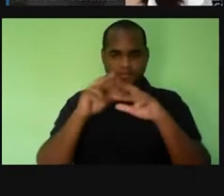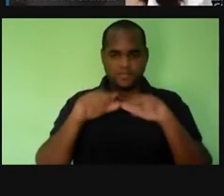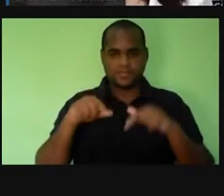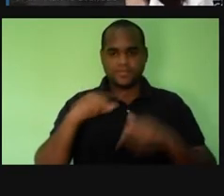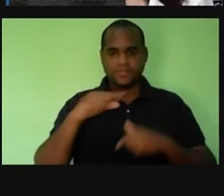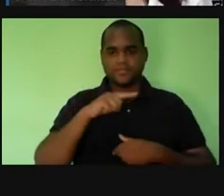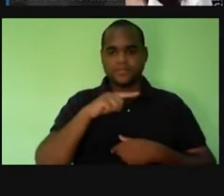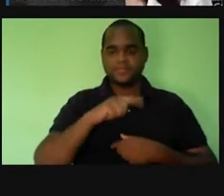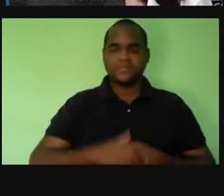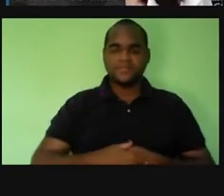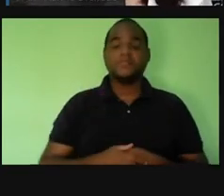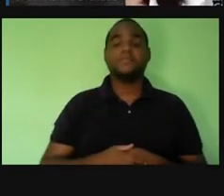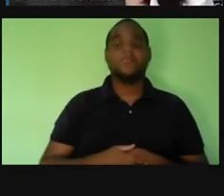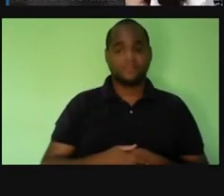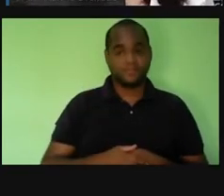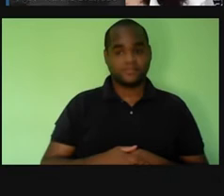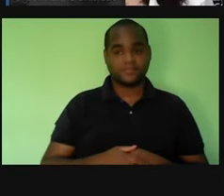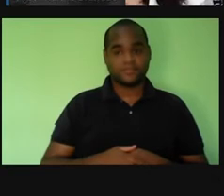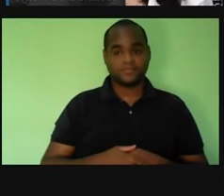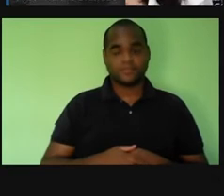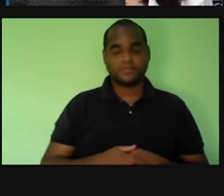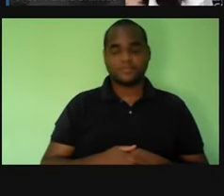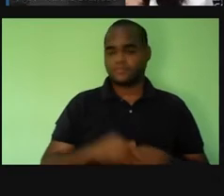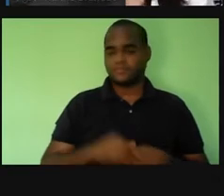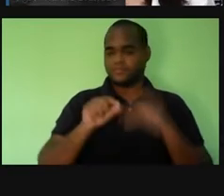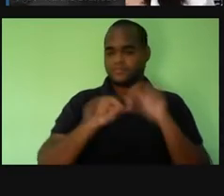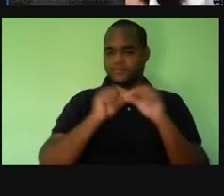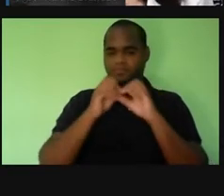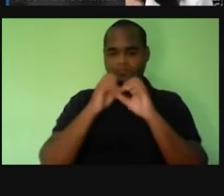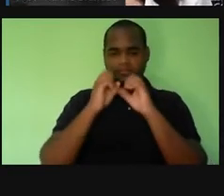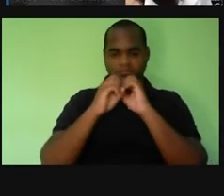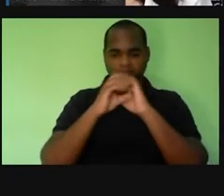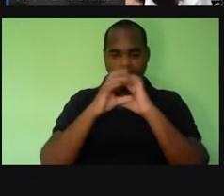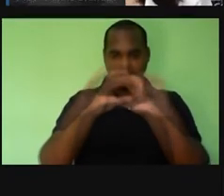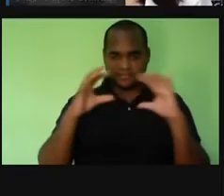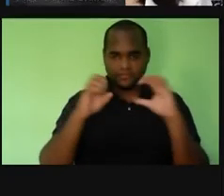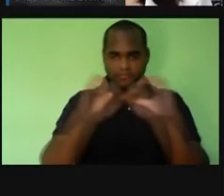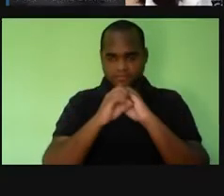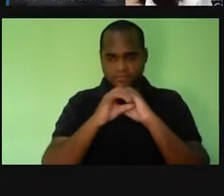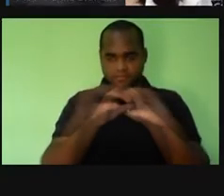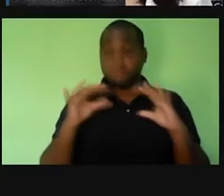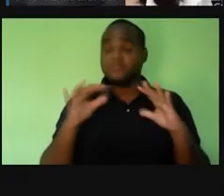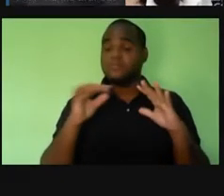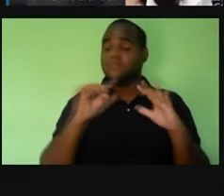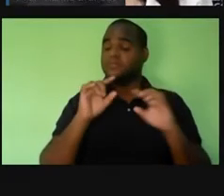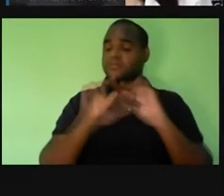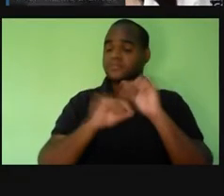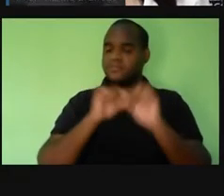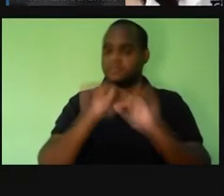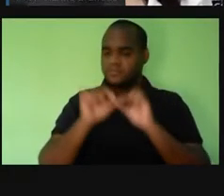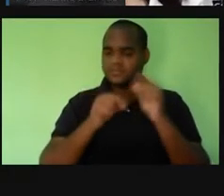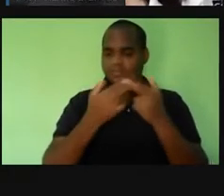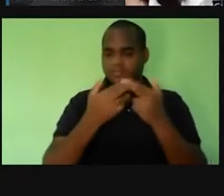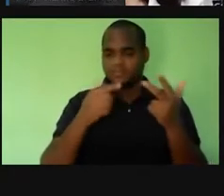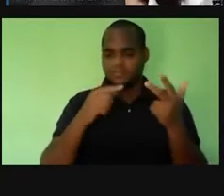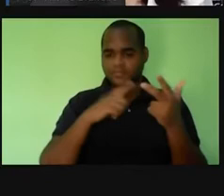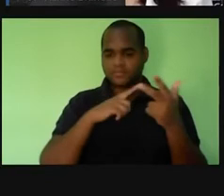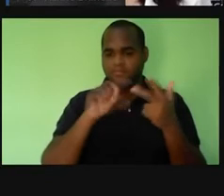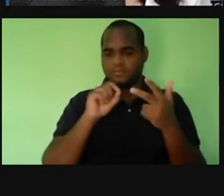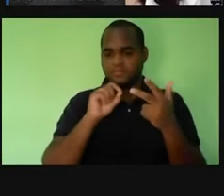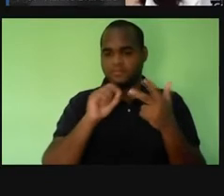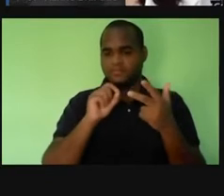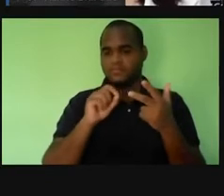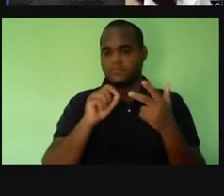redor. Entender um pouco mais sobre a seleção natural. A gente pode também ver simulações de física.